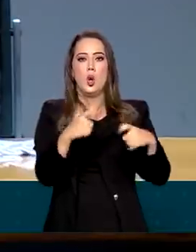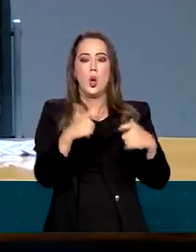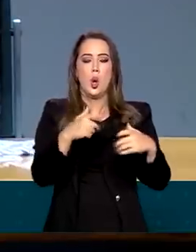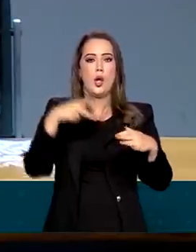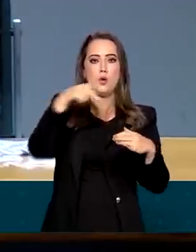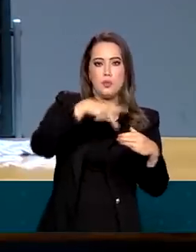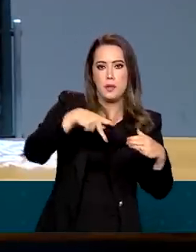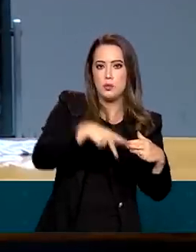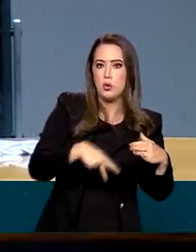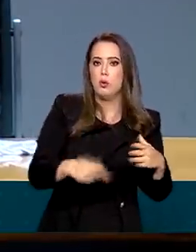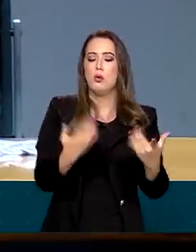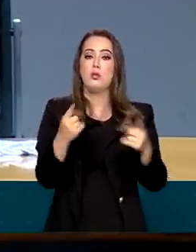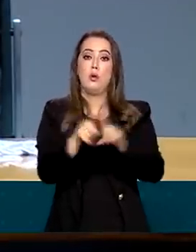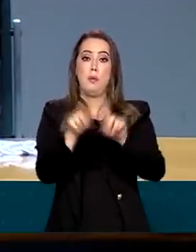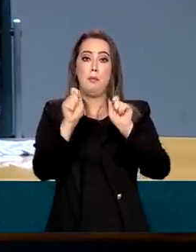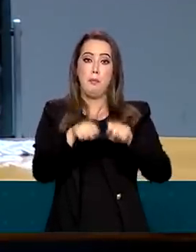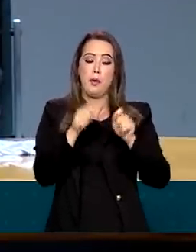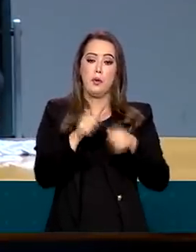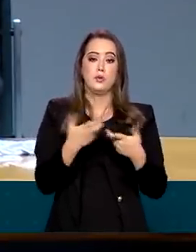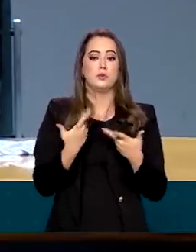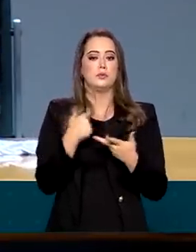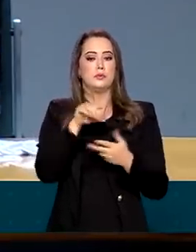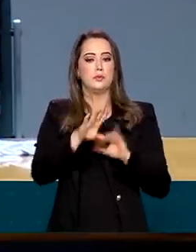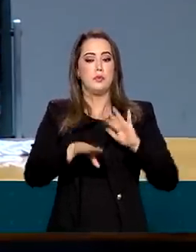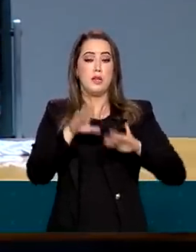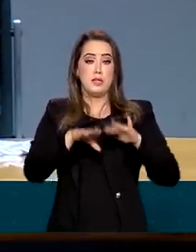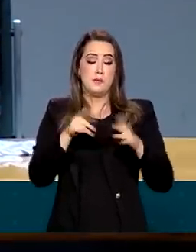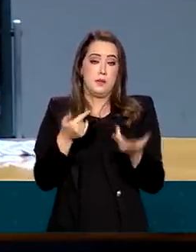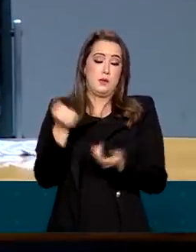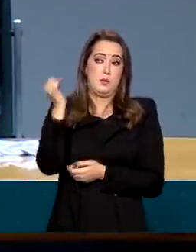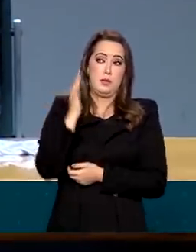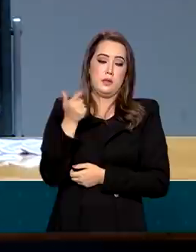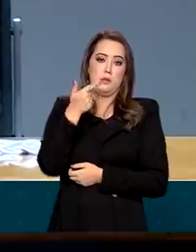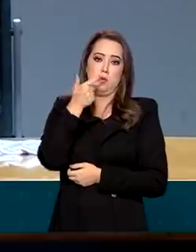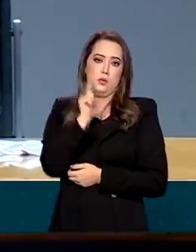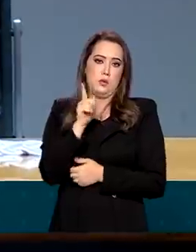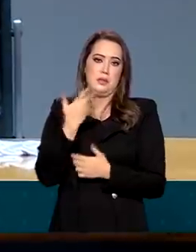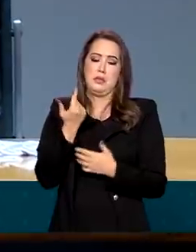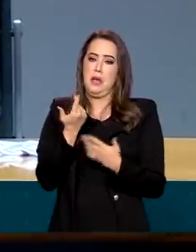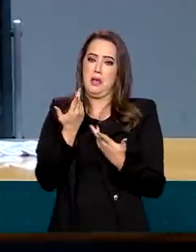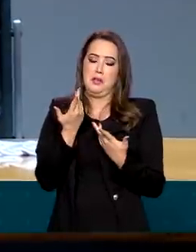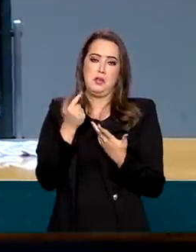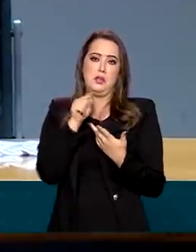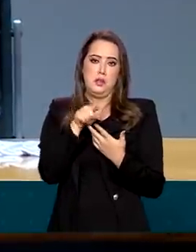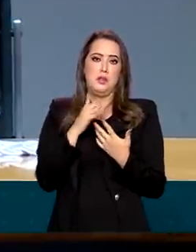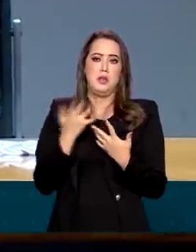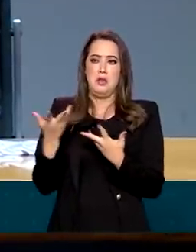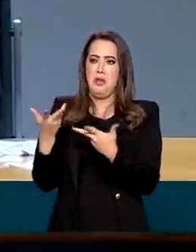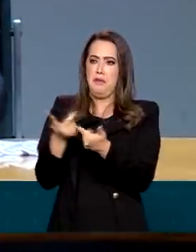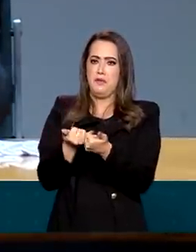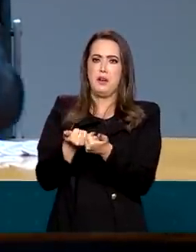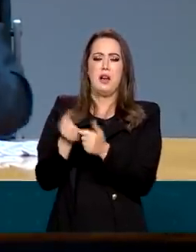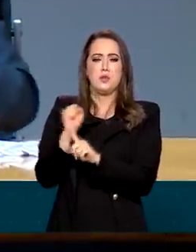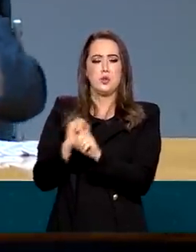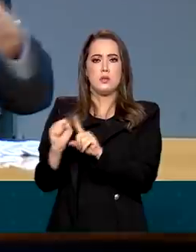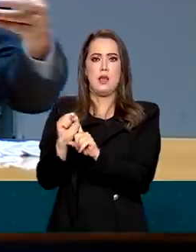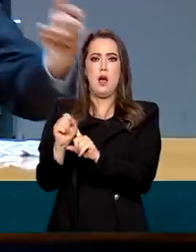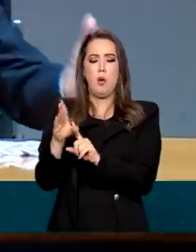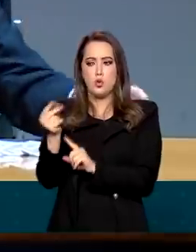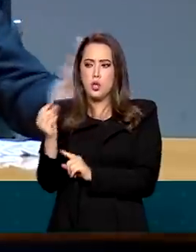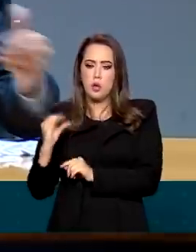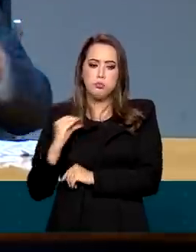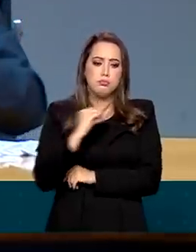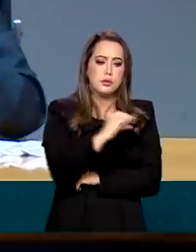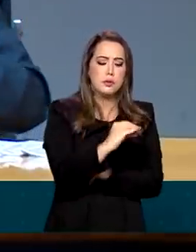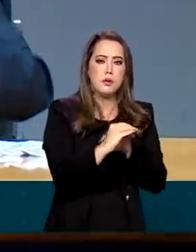desinvestir nas atividades onde ele não está mais tendo grande eficácia social, justamente, para ele deslocar o dinheiro